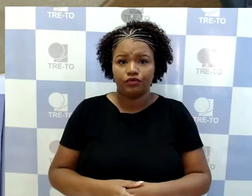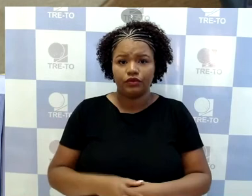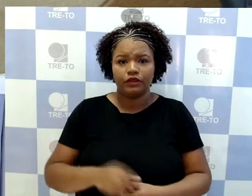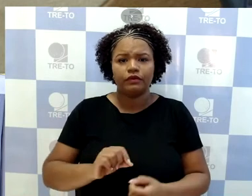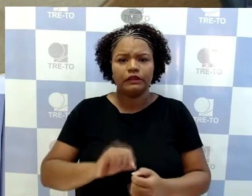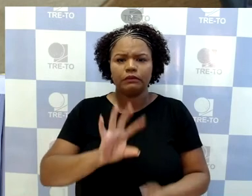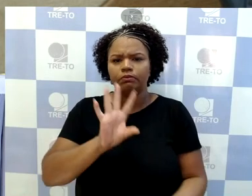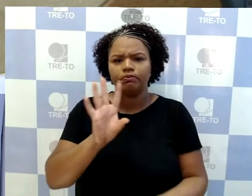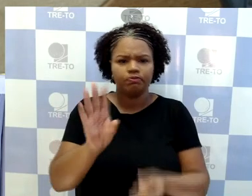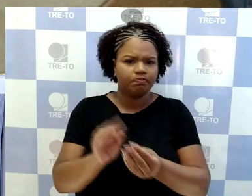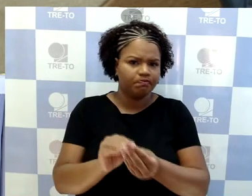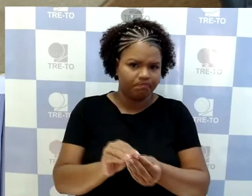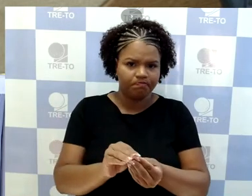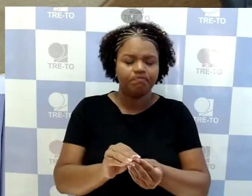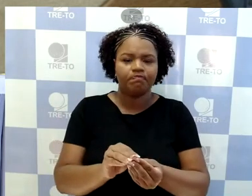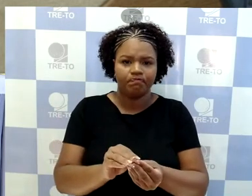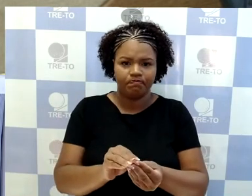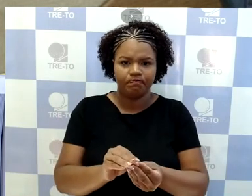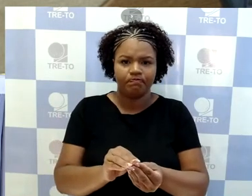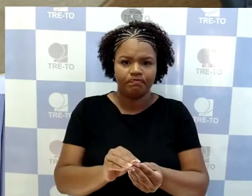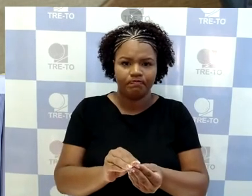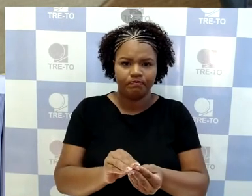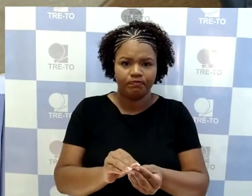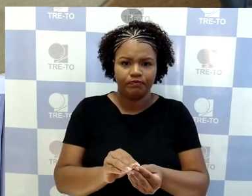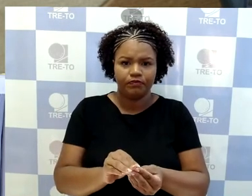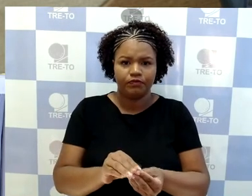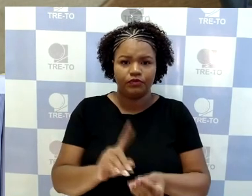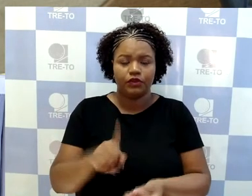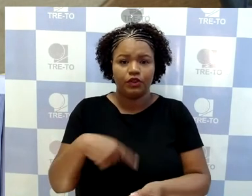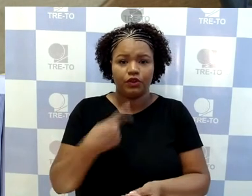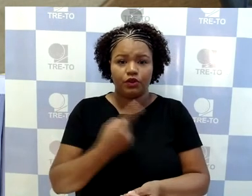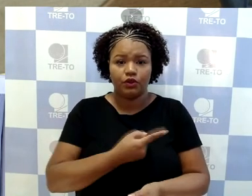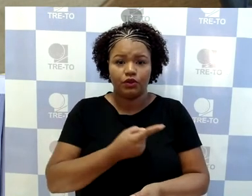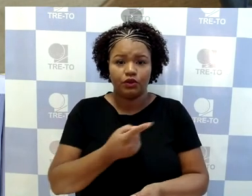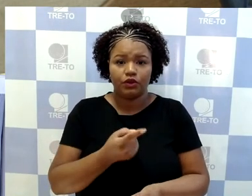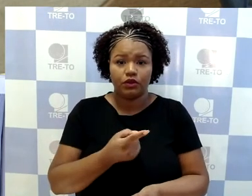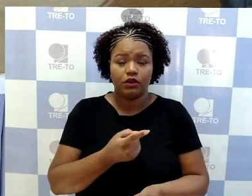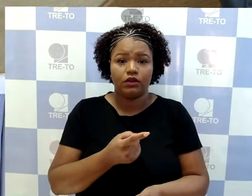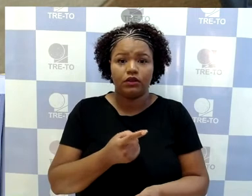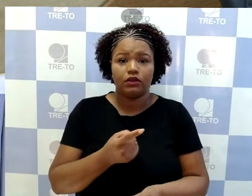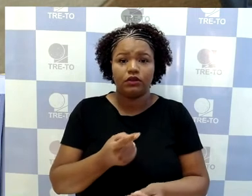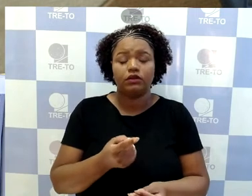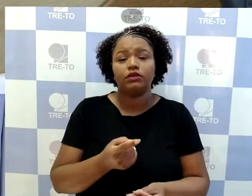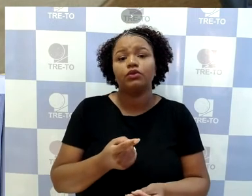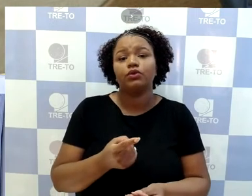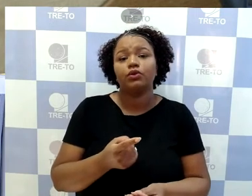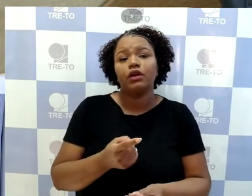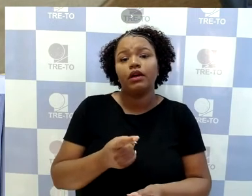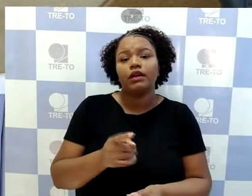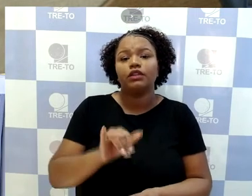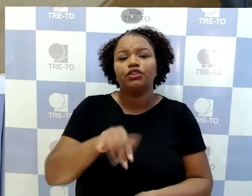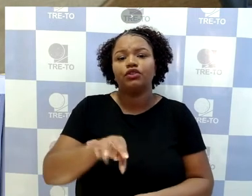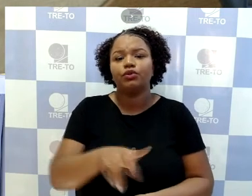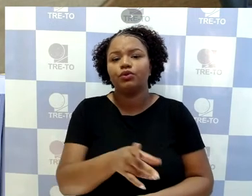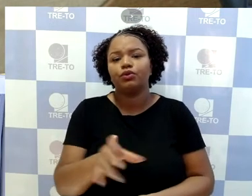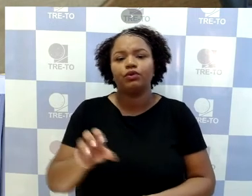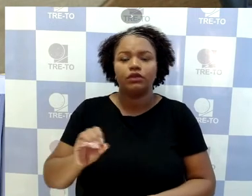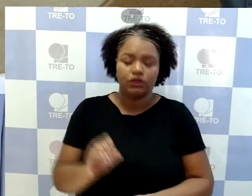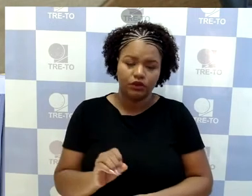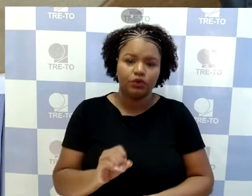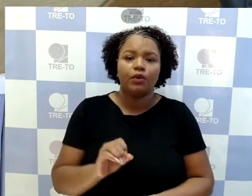Aqui nós estamos instituindo a Polícia Judicial do Tribunal Regional Eleitoral do Tocantins,